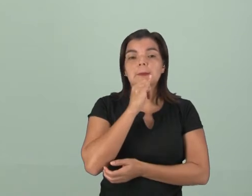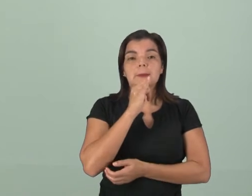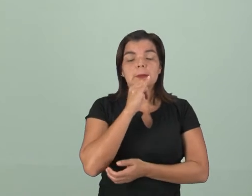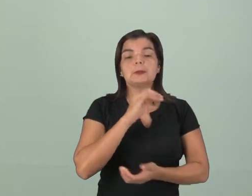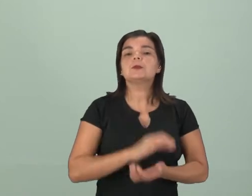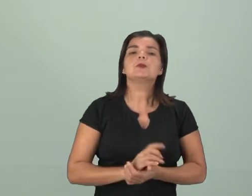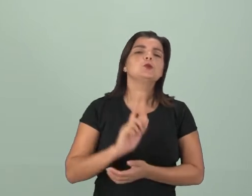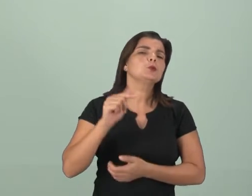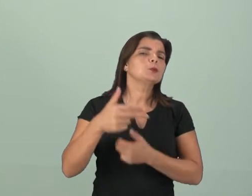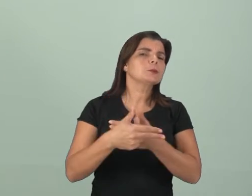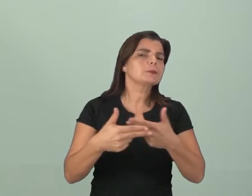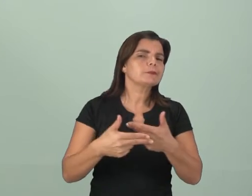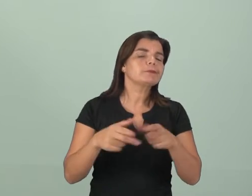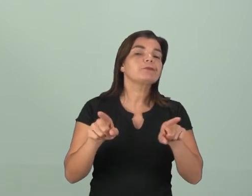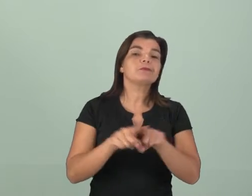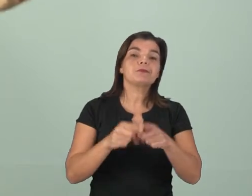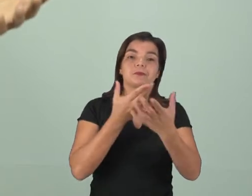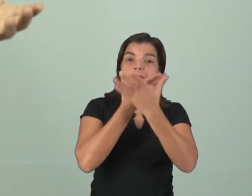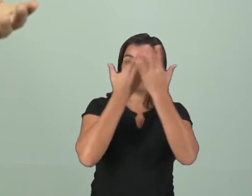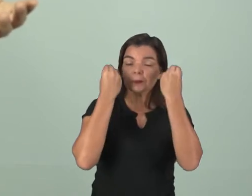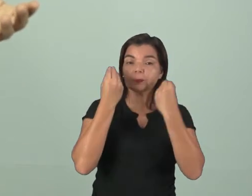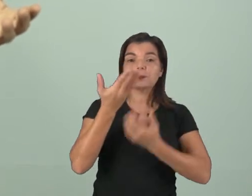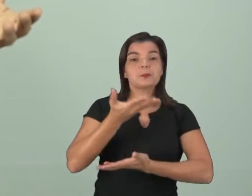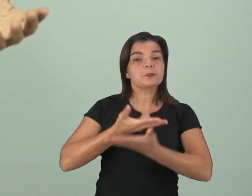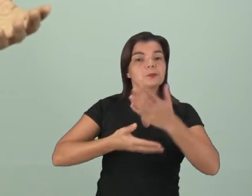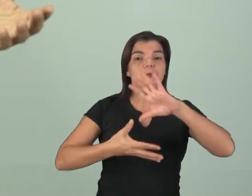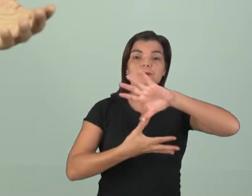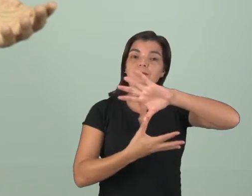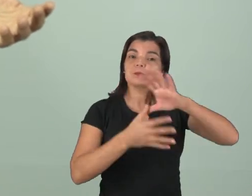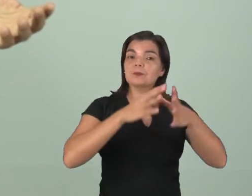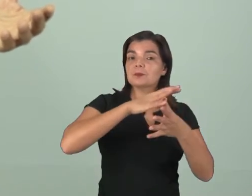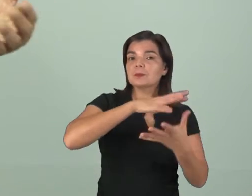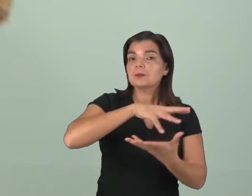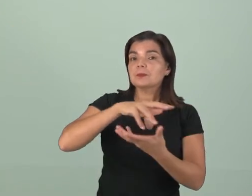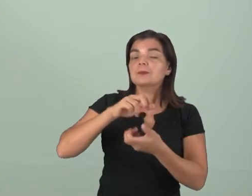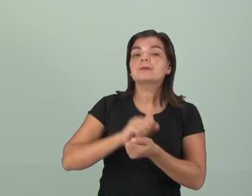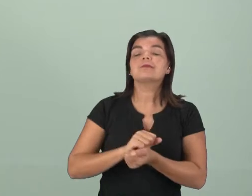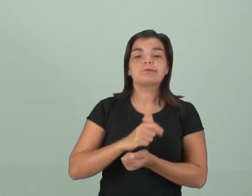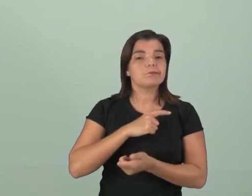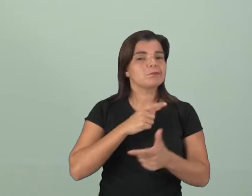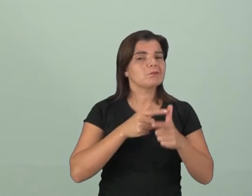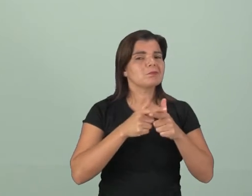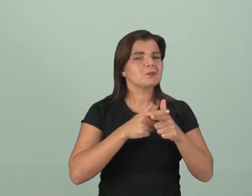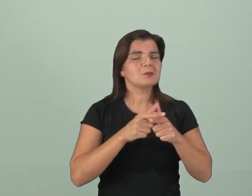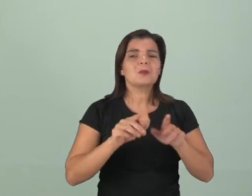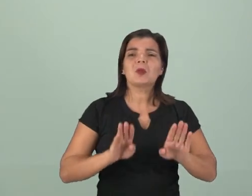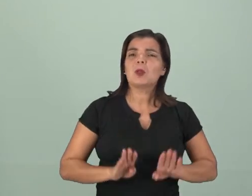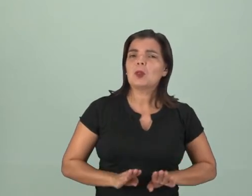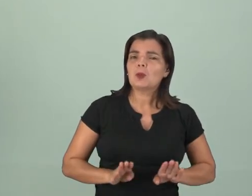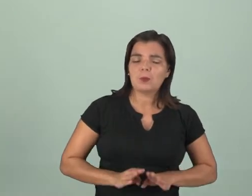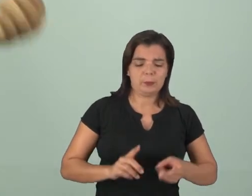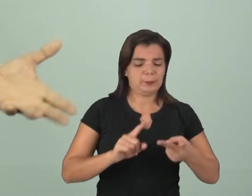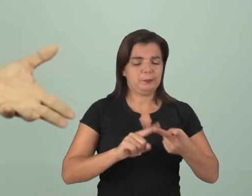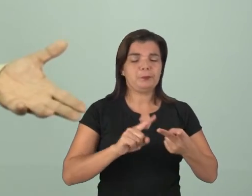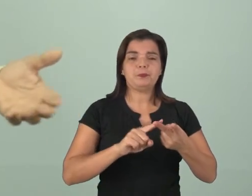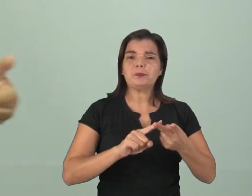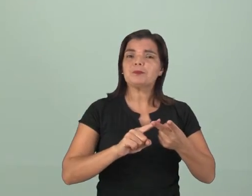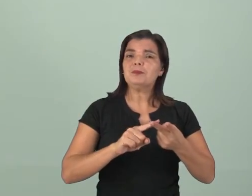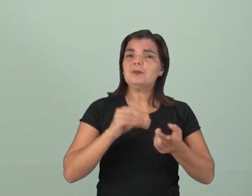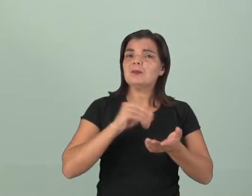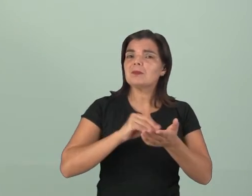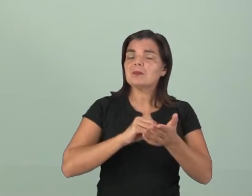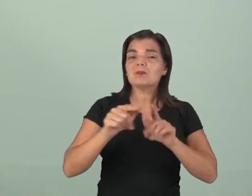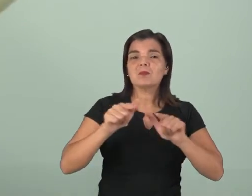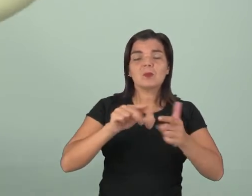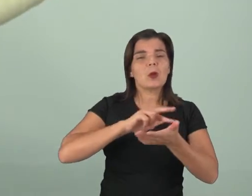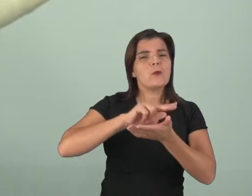pandemia, e outras coisas que a gente até esquece com relação à pandemia, não é? A gente tem problema da fome, gente tem problema do desemprego, a